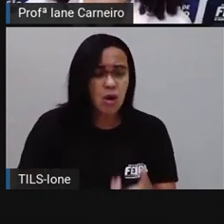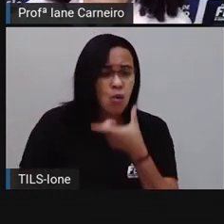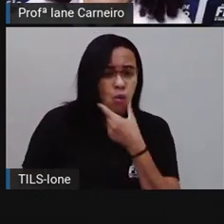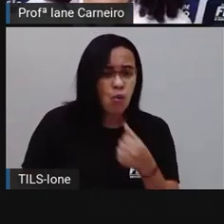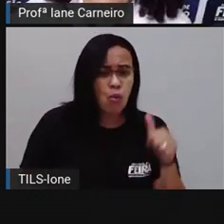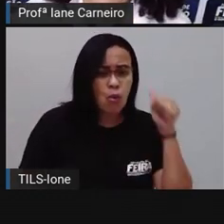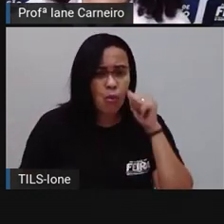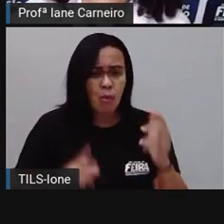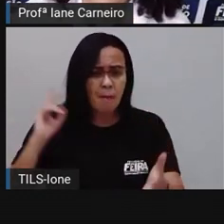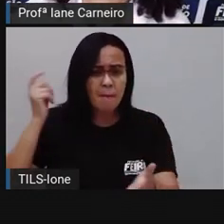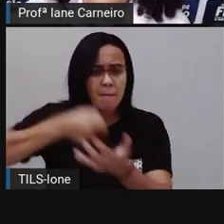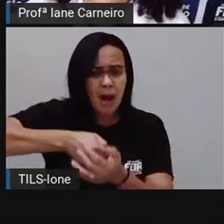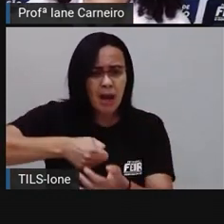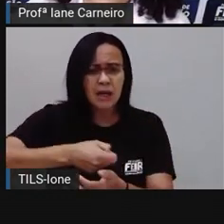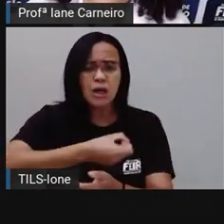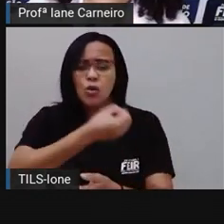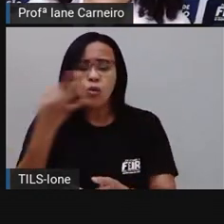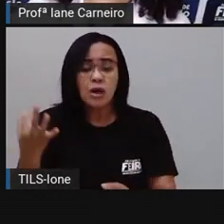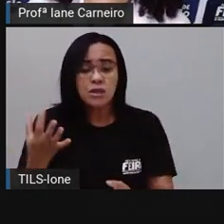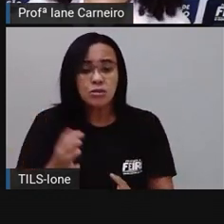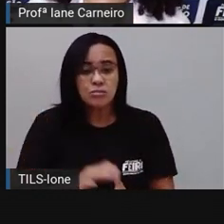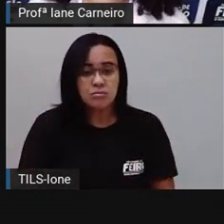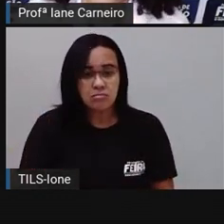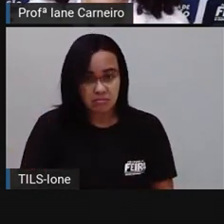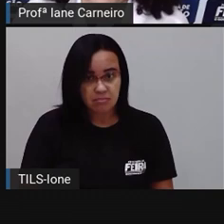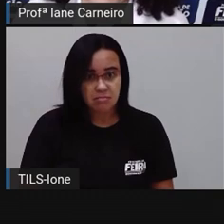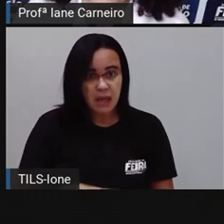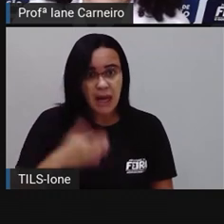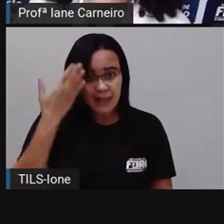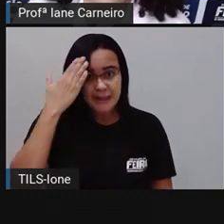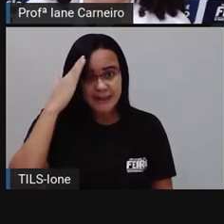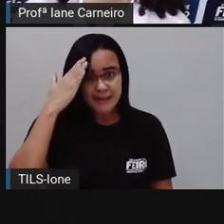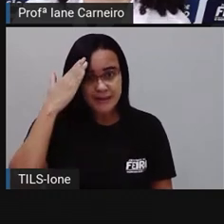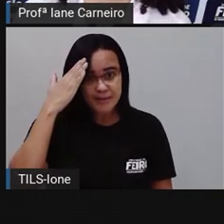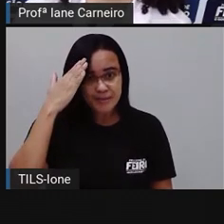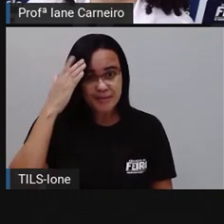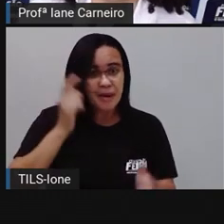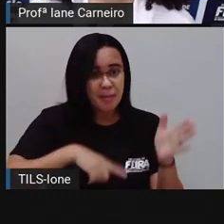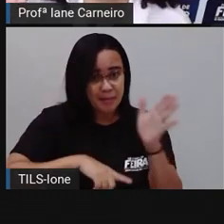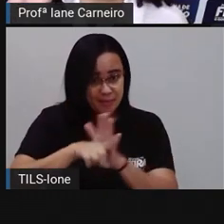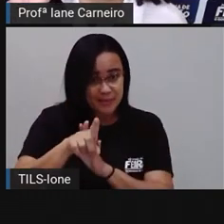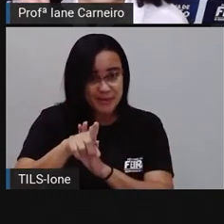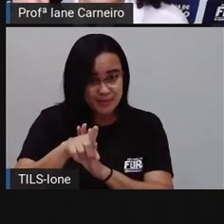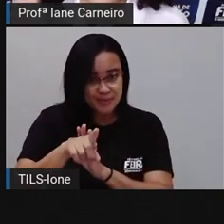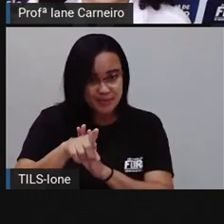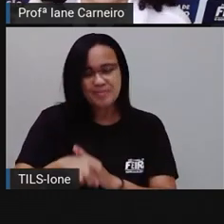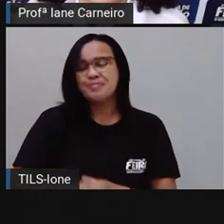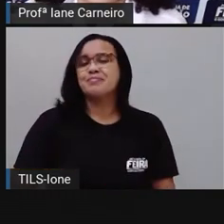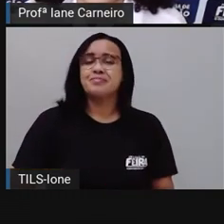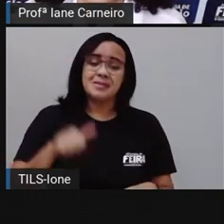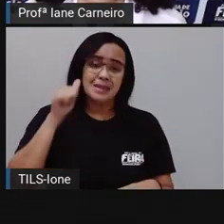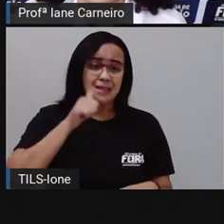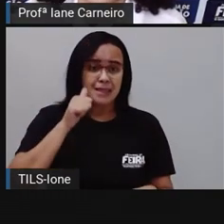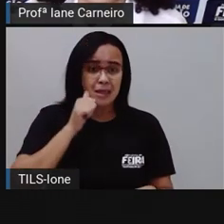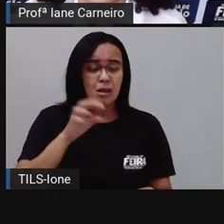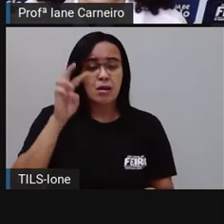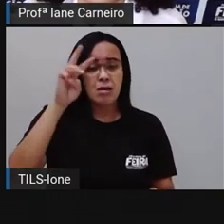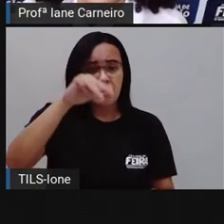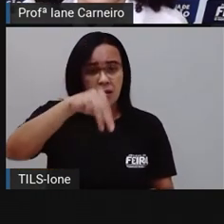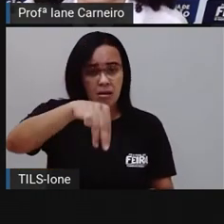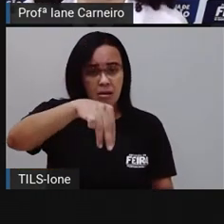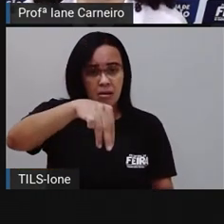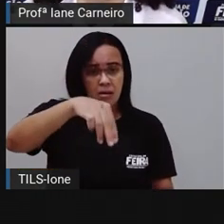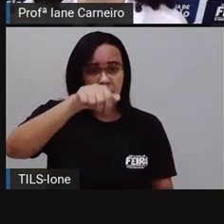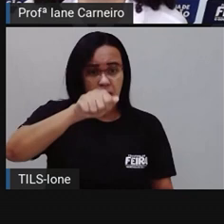Maria? Vamos lá, gente? Vocês entenderam o problema? Então Dona Maria, ela vende uma rede. Essa redinha aqui, ó,